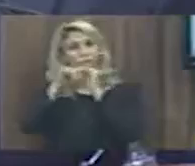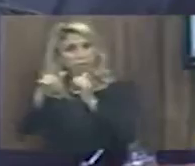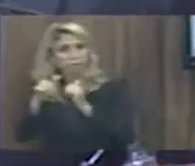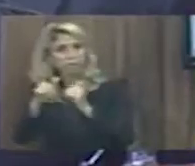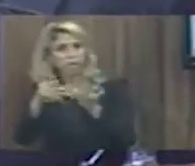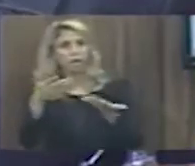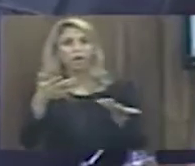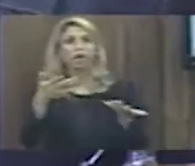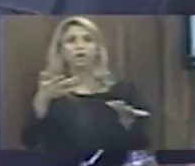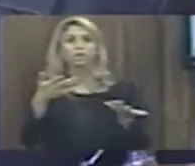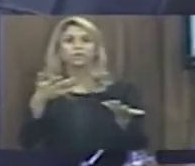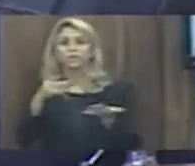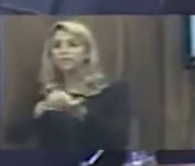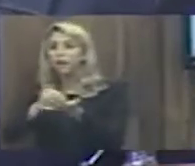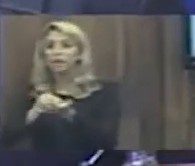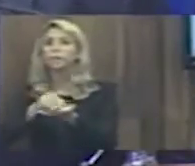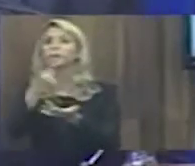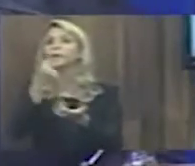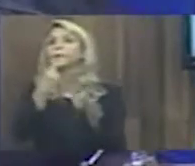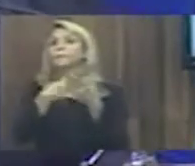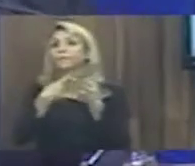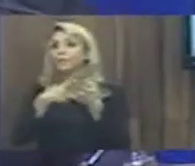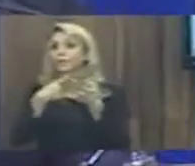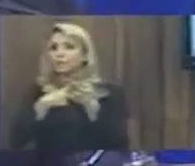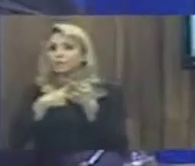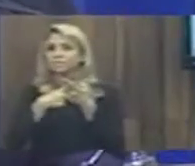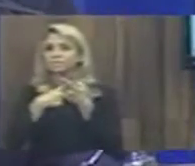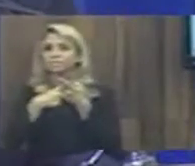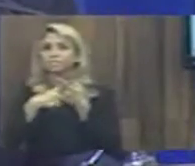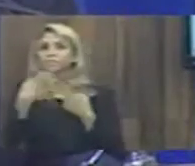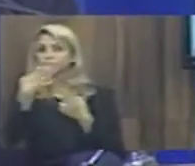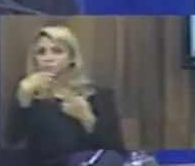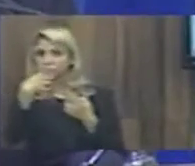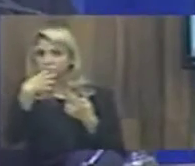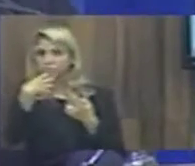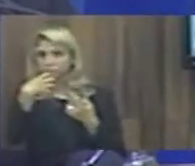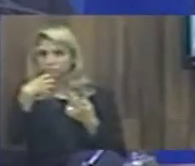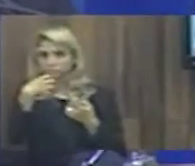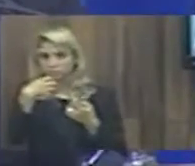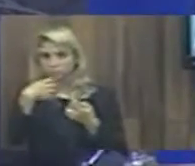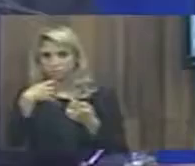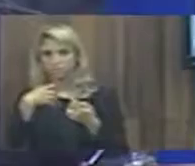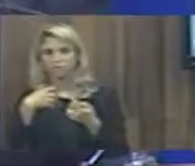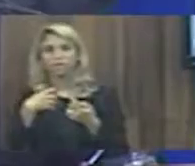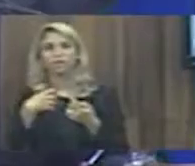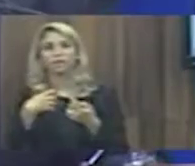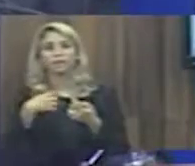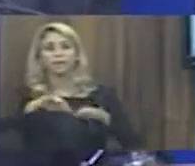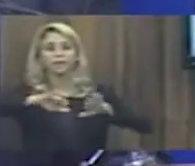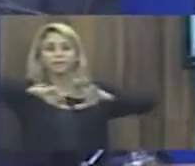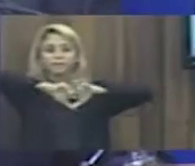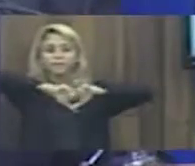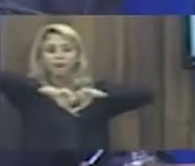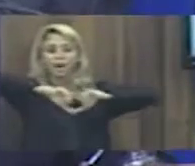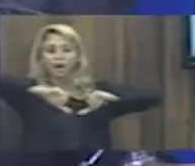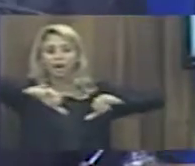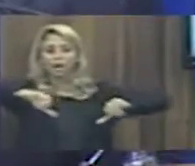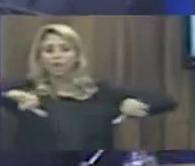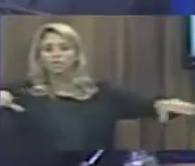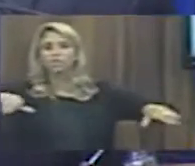essa falta de pagamento é proposital para afastar as empresas